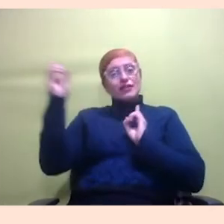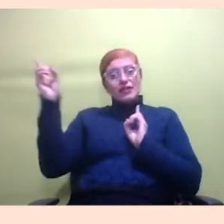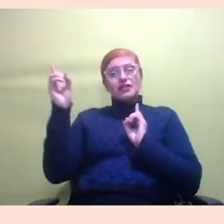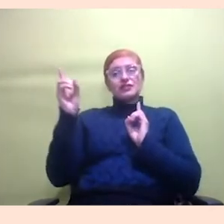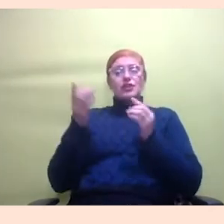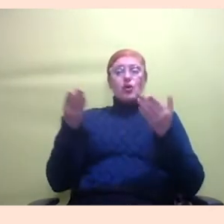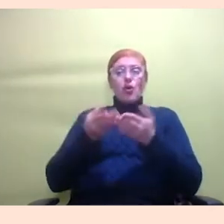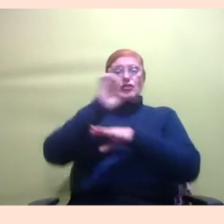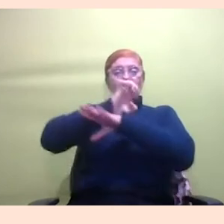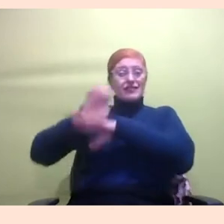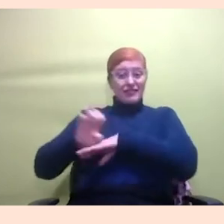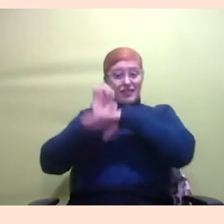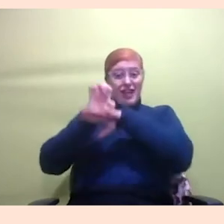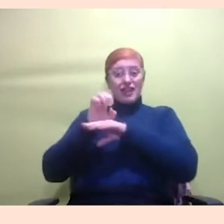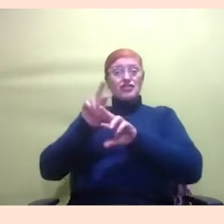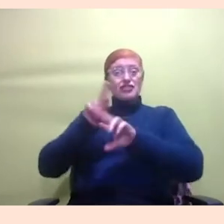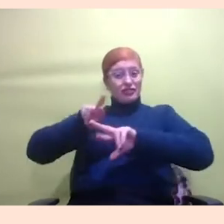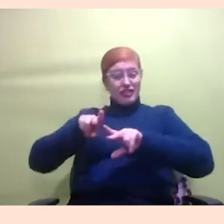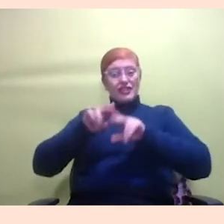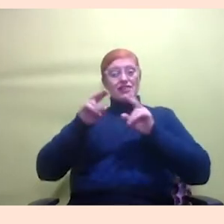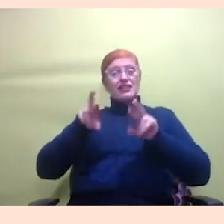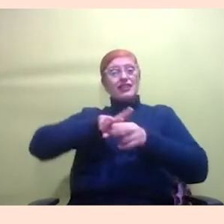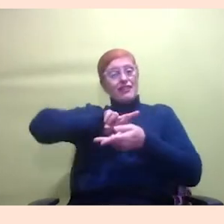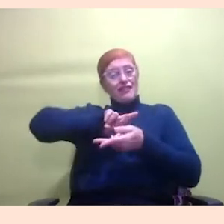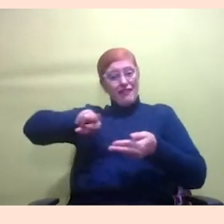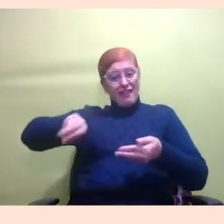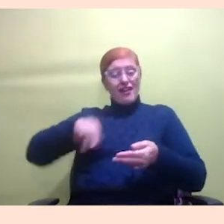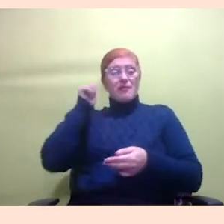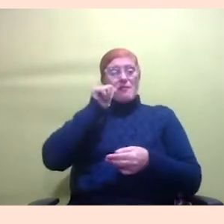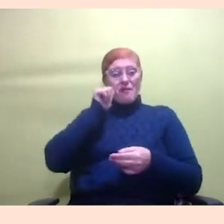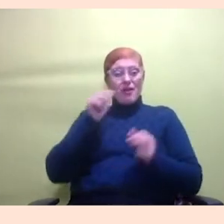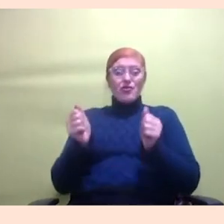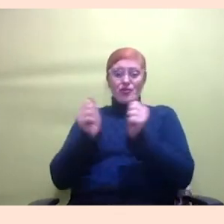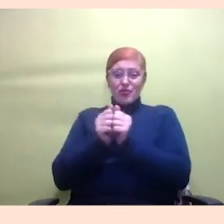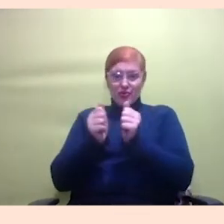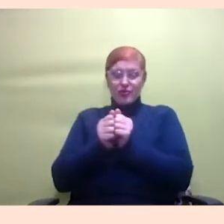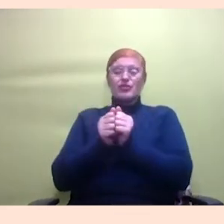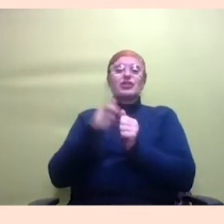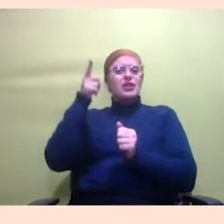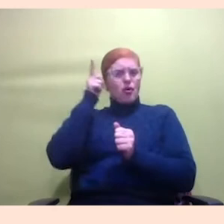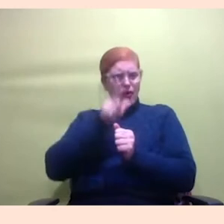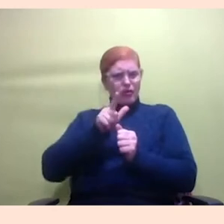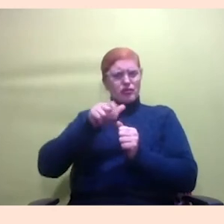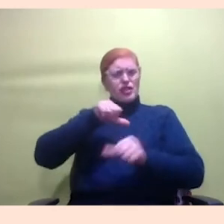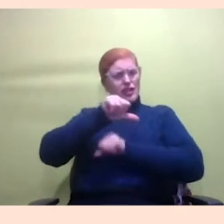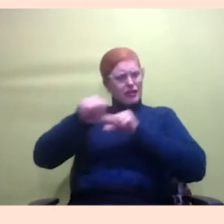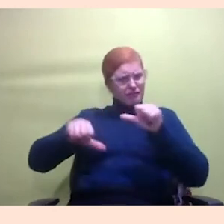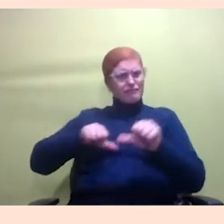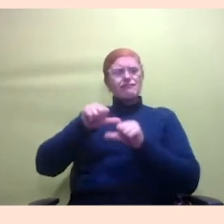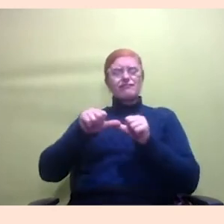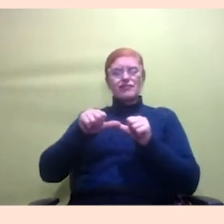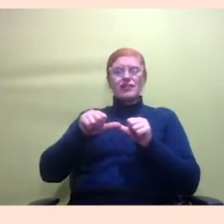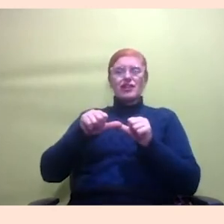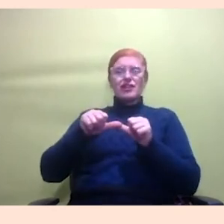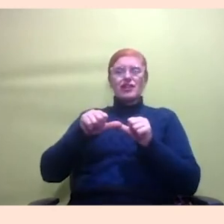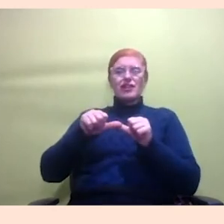conseguindo estar junto um monte de foda aqui, sabe? então a gente tá ressignificando a luta e entendendo que cada momento eu vi